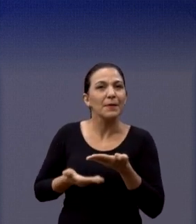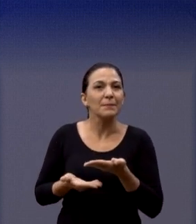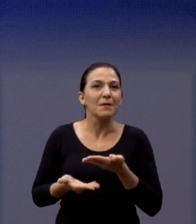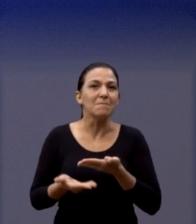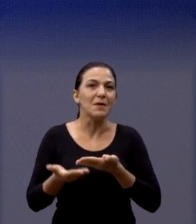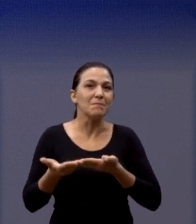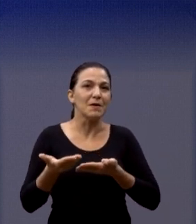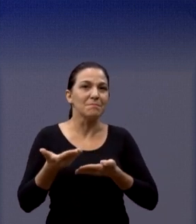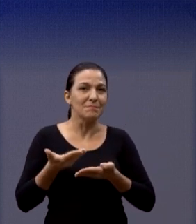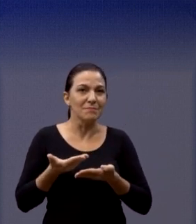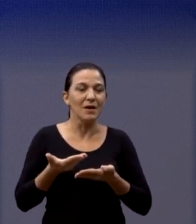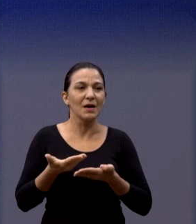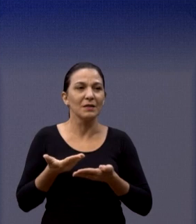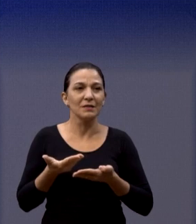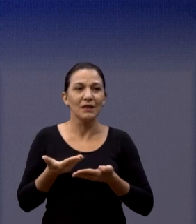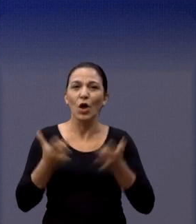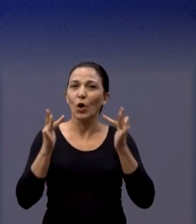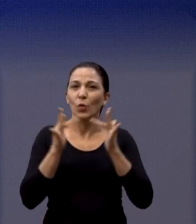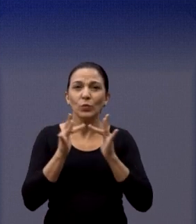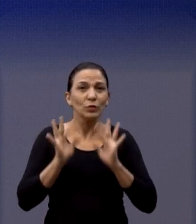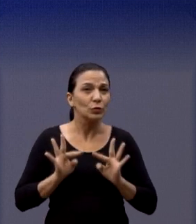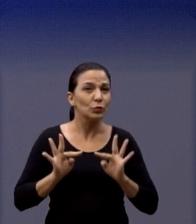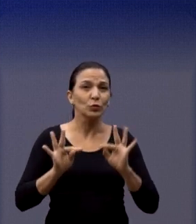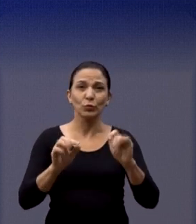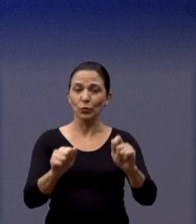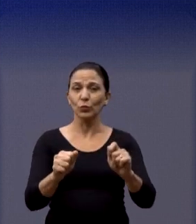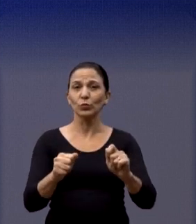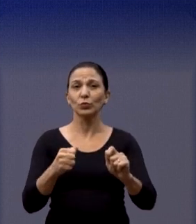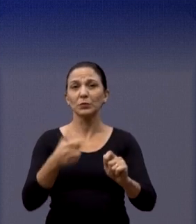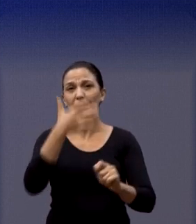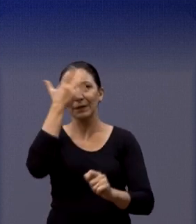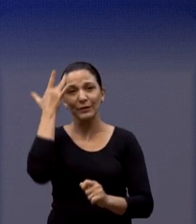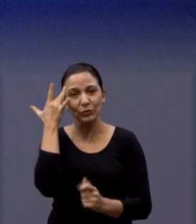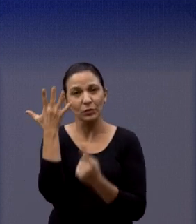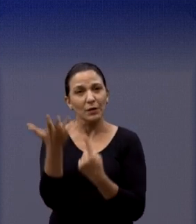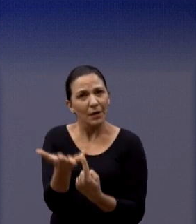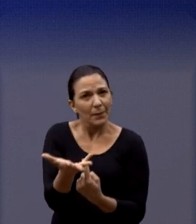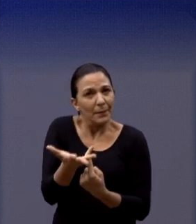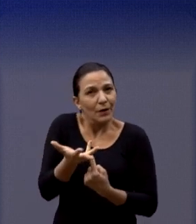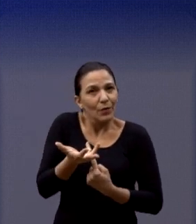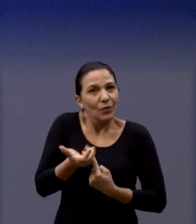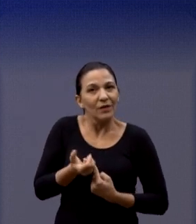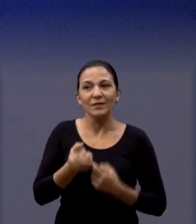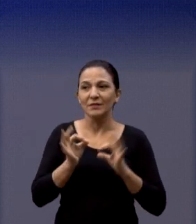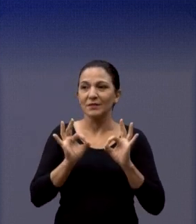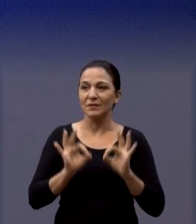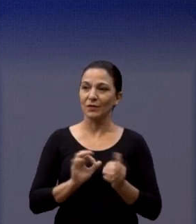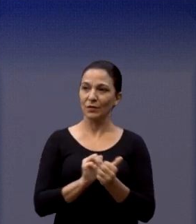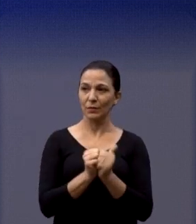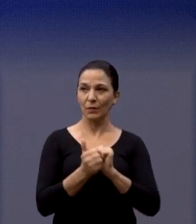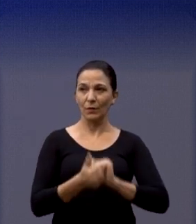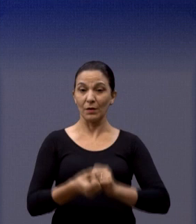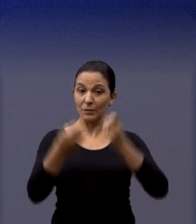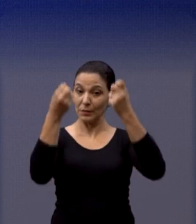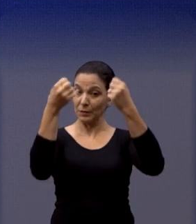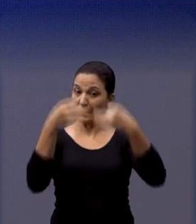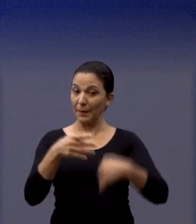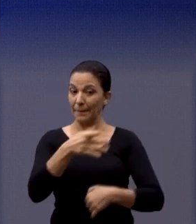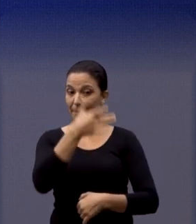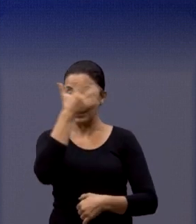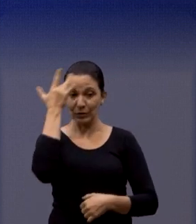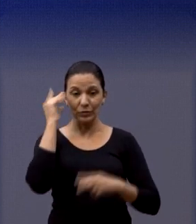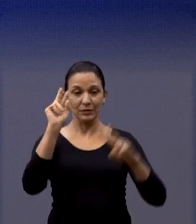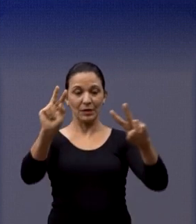eu não passo, cumprimento. Pelo contrário, eu fui muito bem recebido nesta casa. Então, eu quero deixar isso claro para quem está nos assistindo,